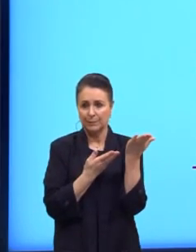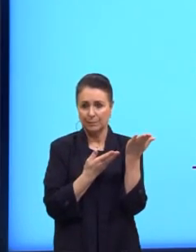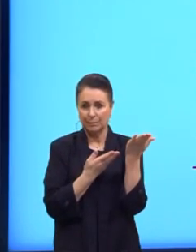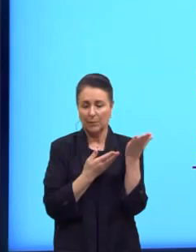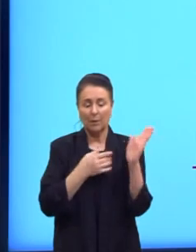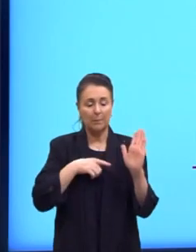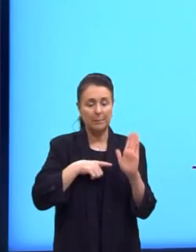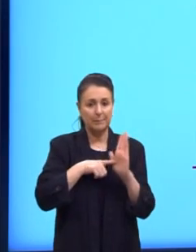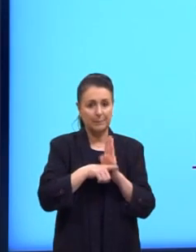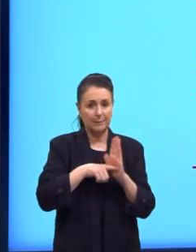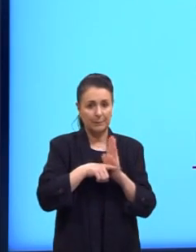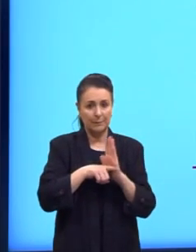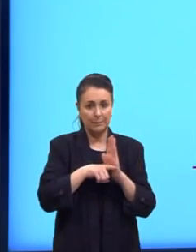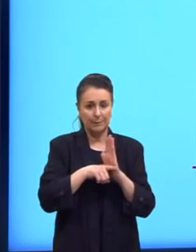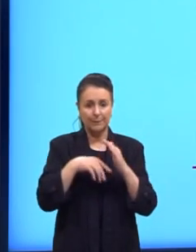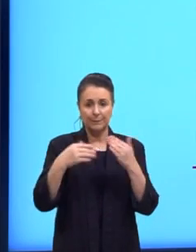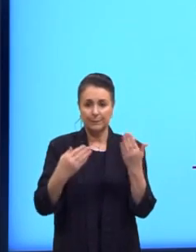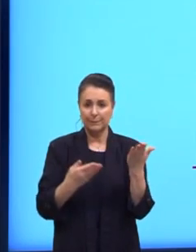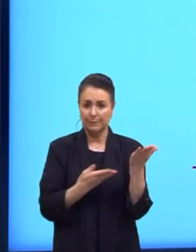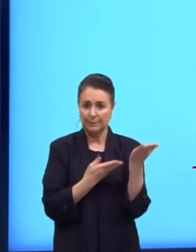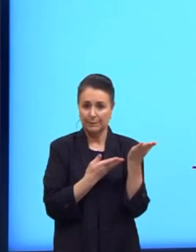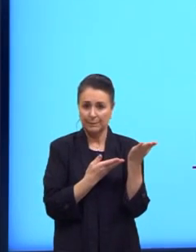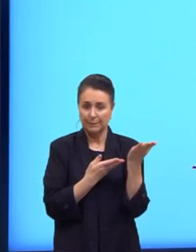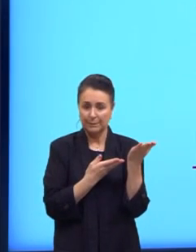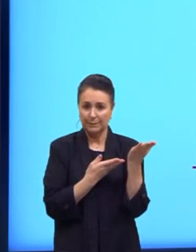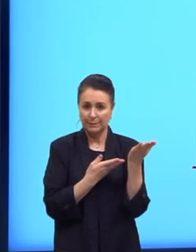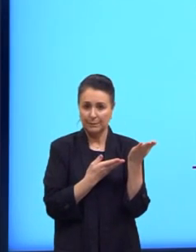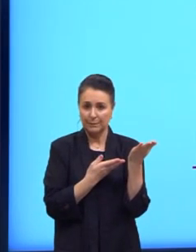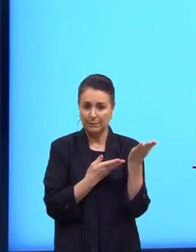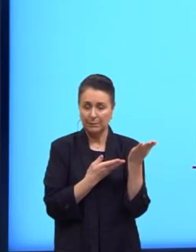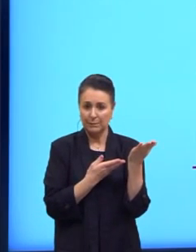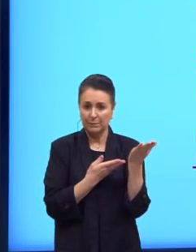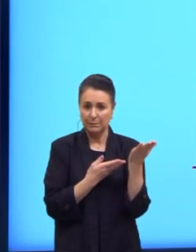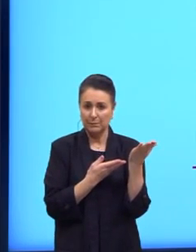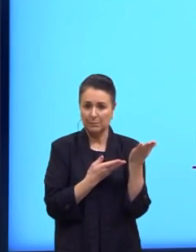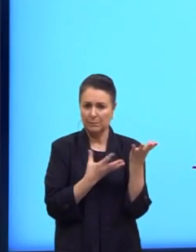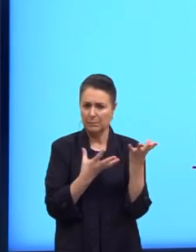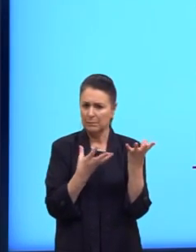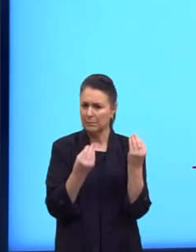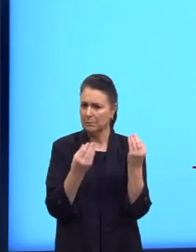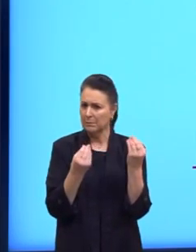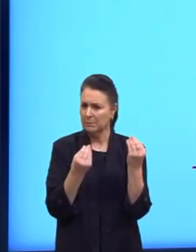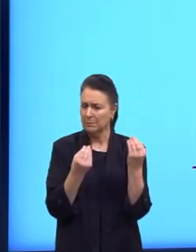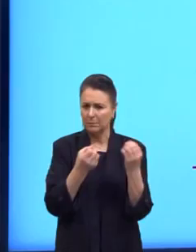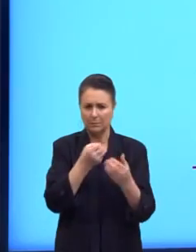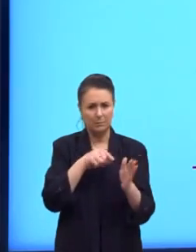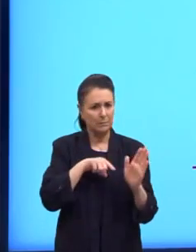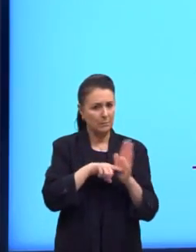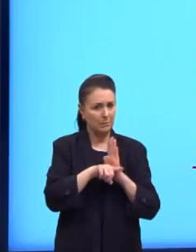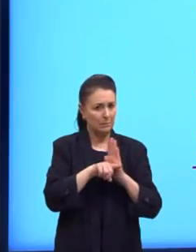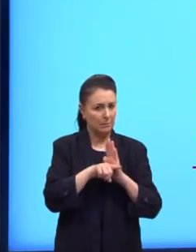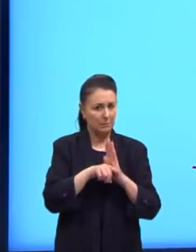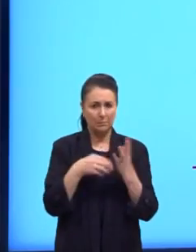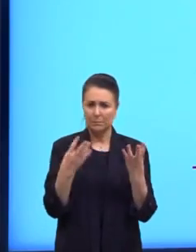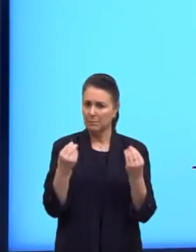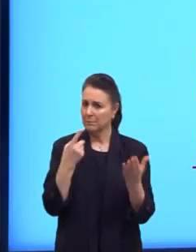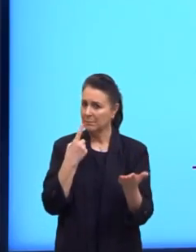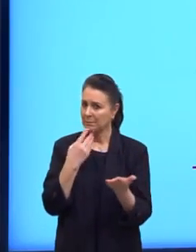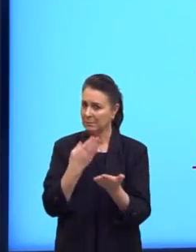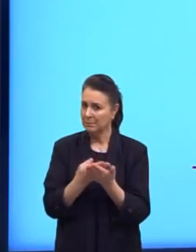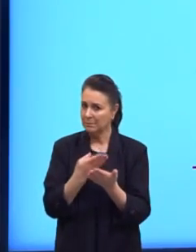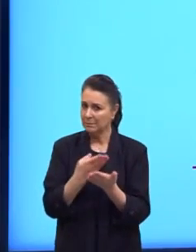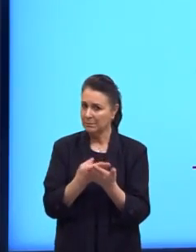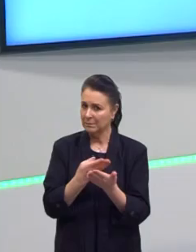pesquisa. A growing number of research, um enorme número de pesquisas, de estudos, né? Eles botaram